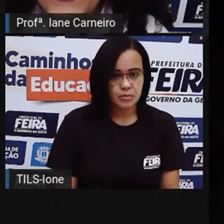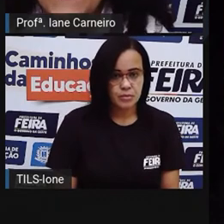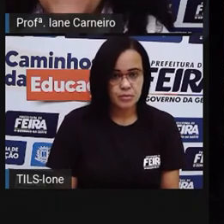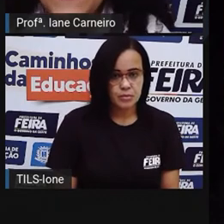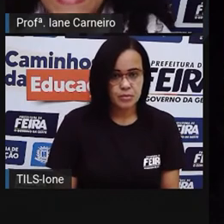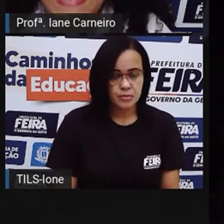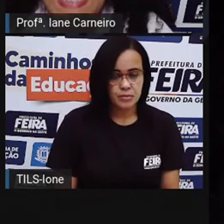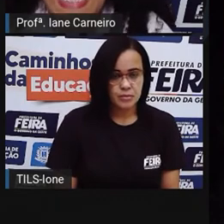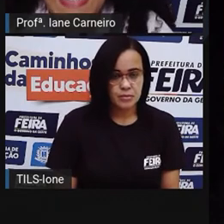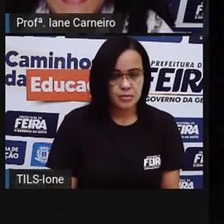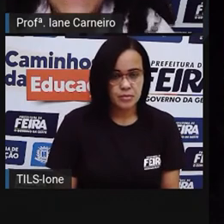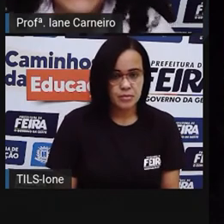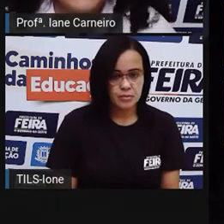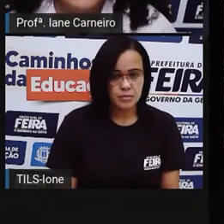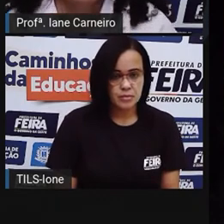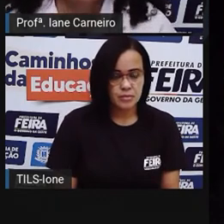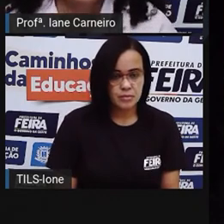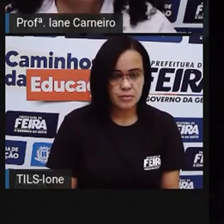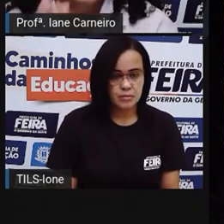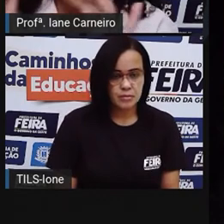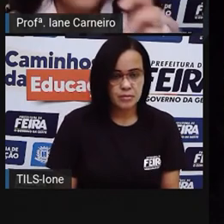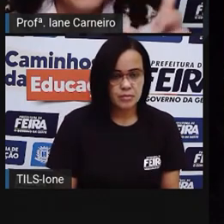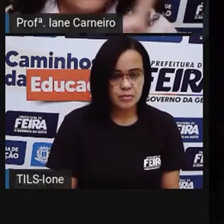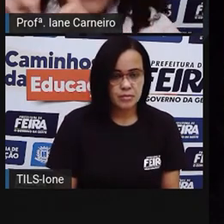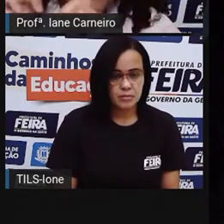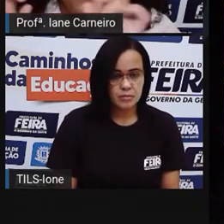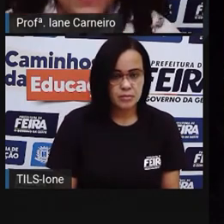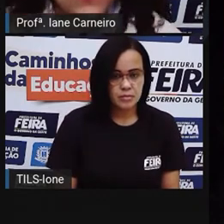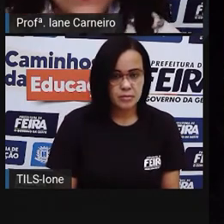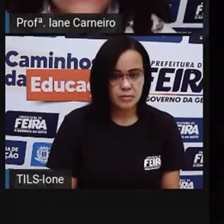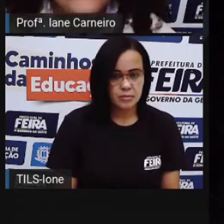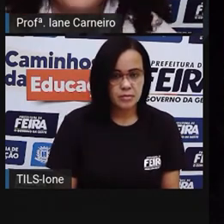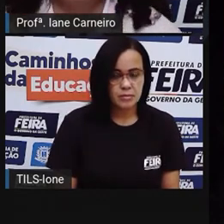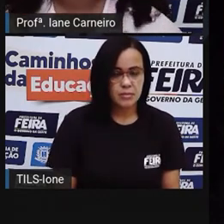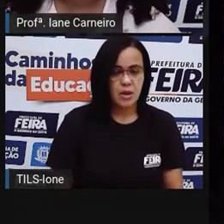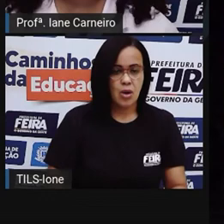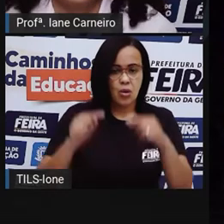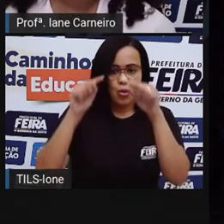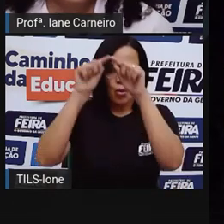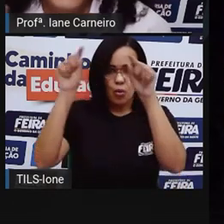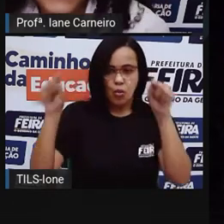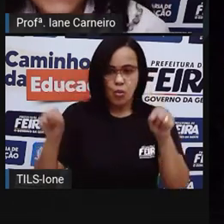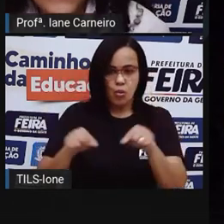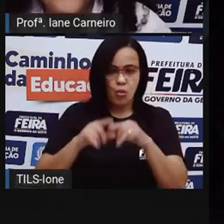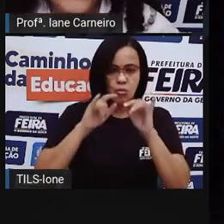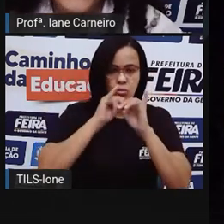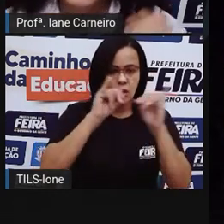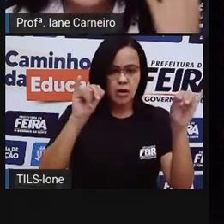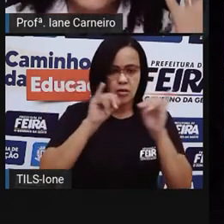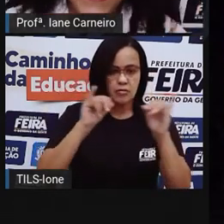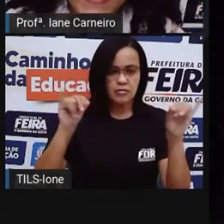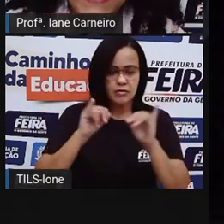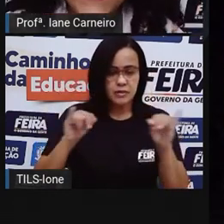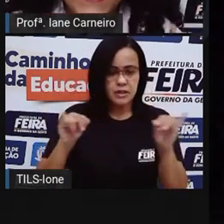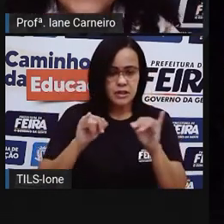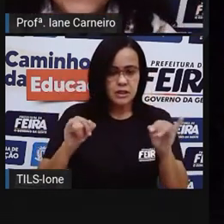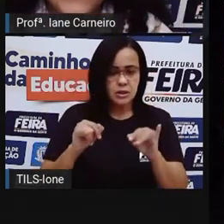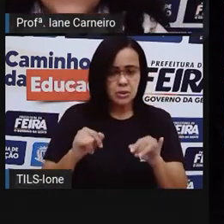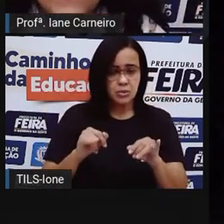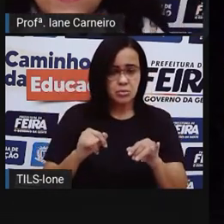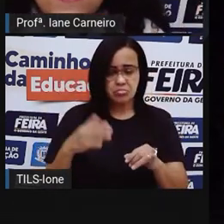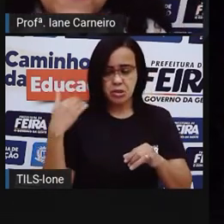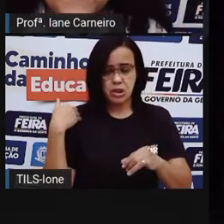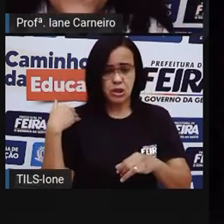Joia. Ah, o mural, né, de avisos está à direita ou à esquerda, né, das